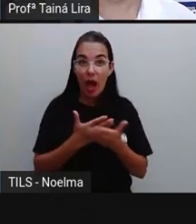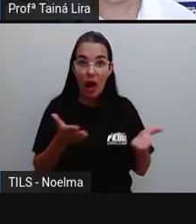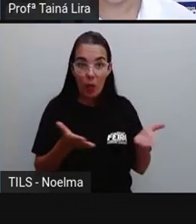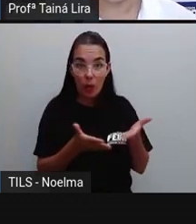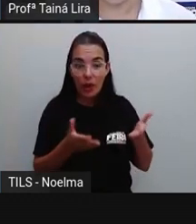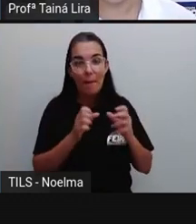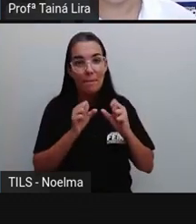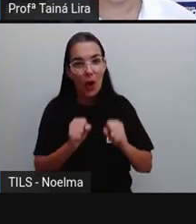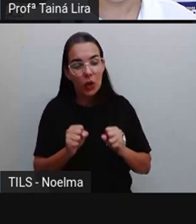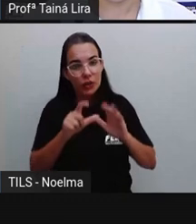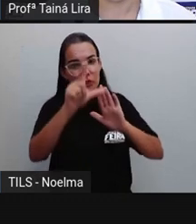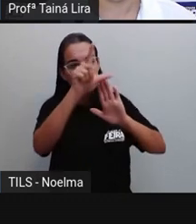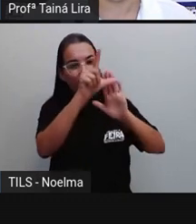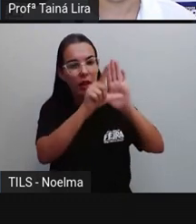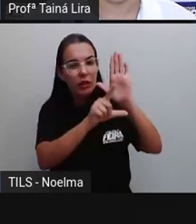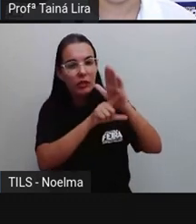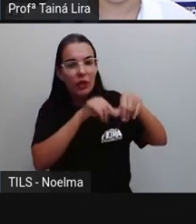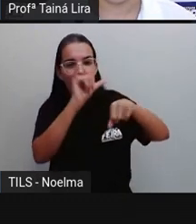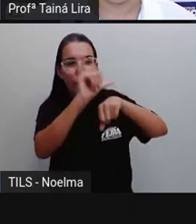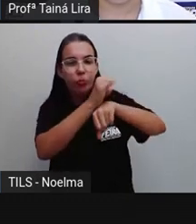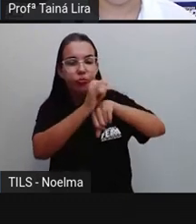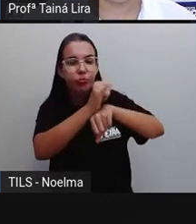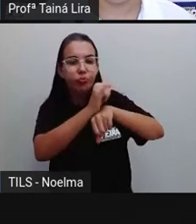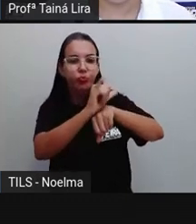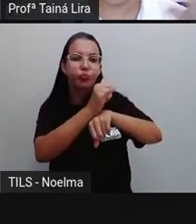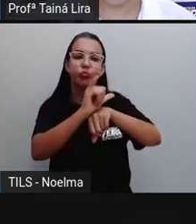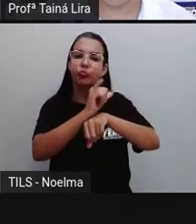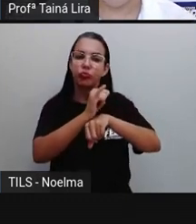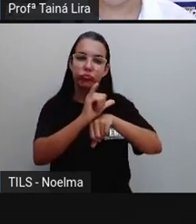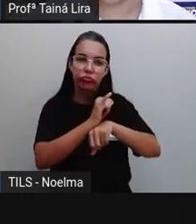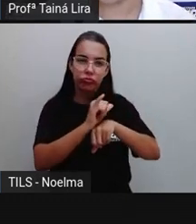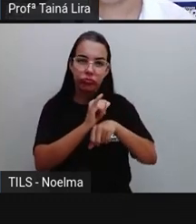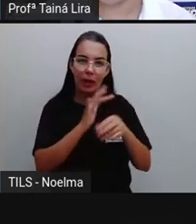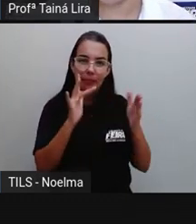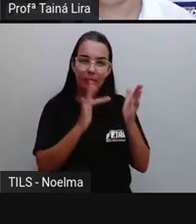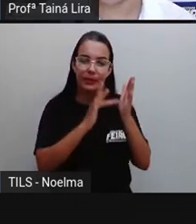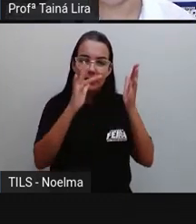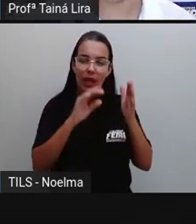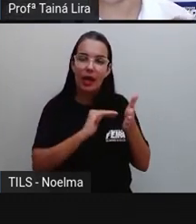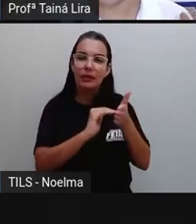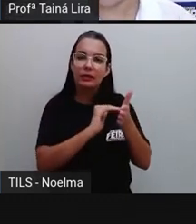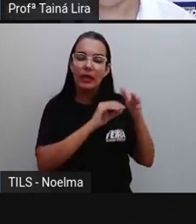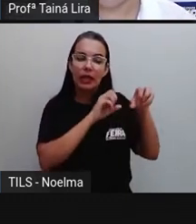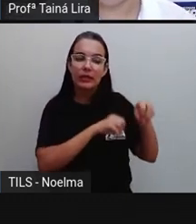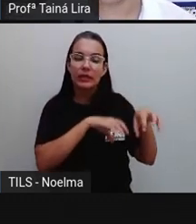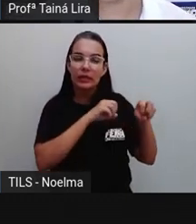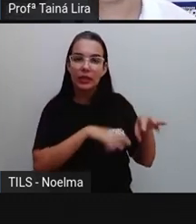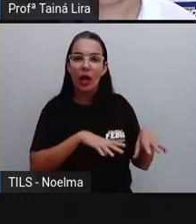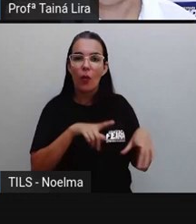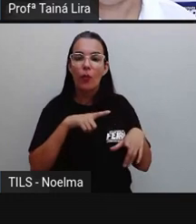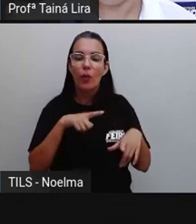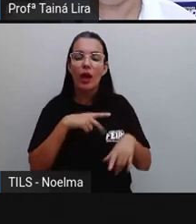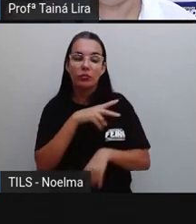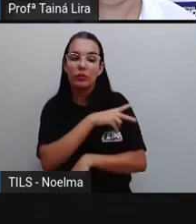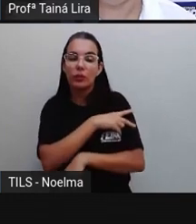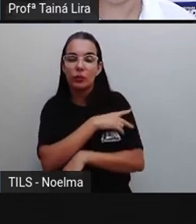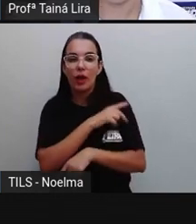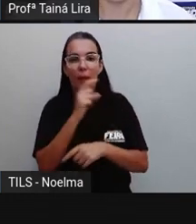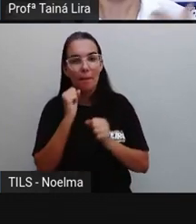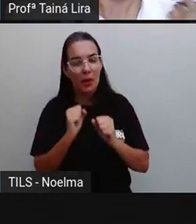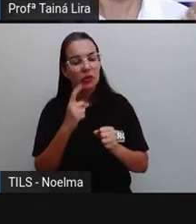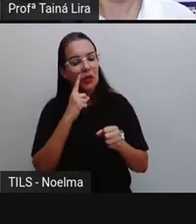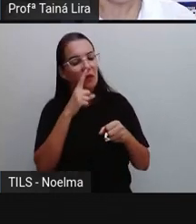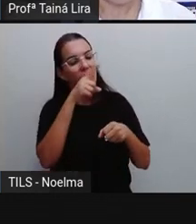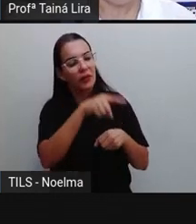pode ir lá no nosso canal no YouTube, na playlist, no canal da Seduc, a playlist do segundo ano, assistir novamente a